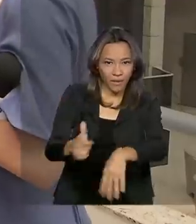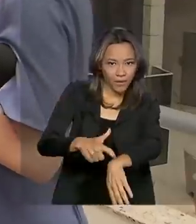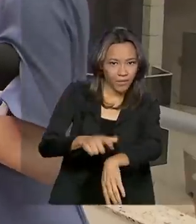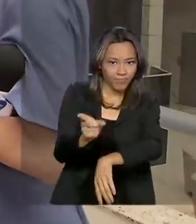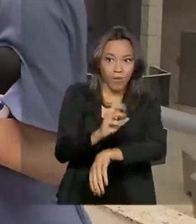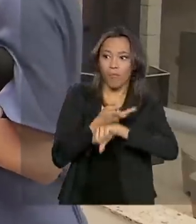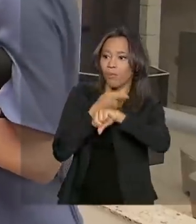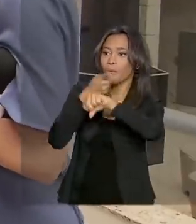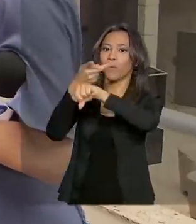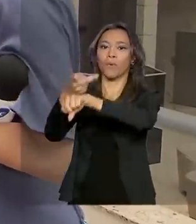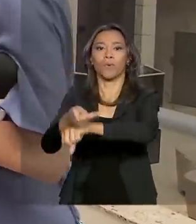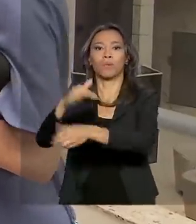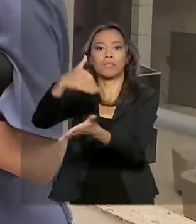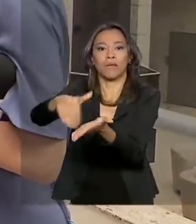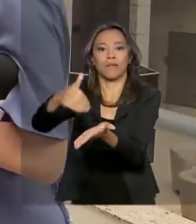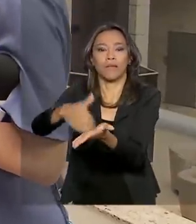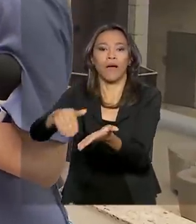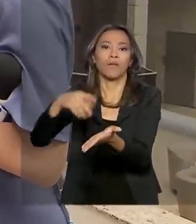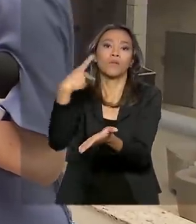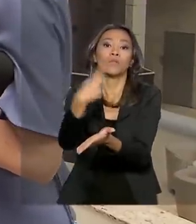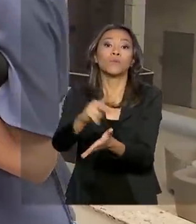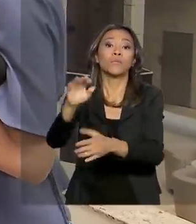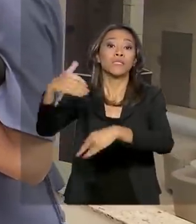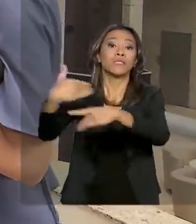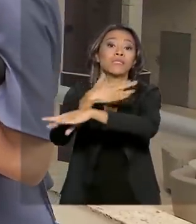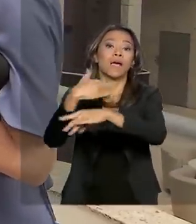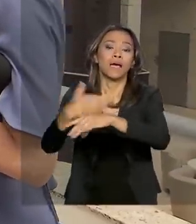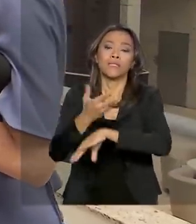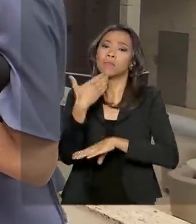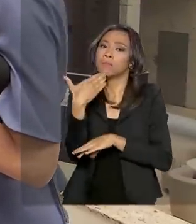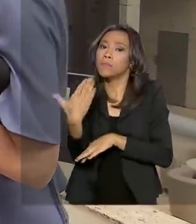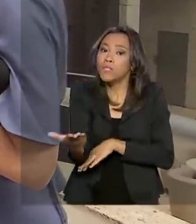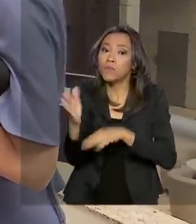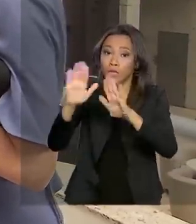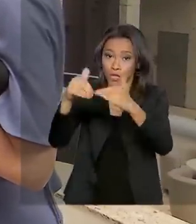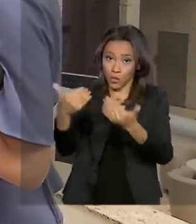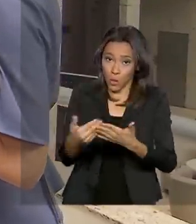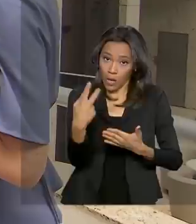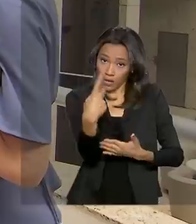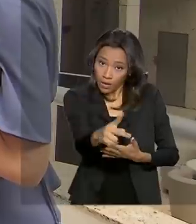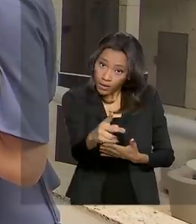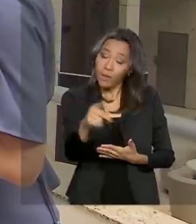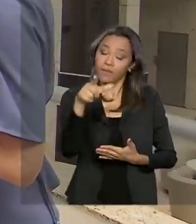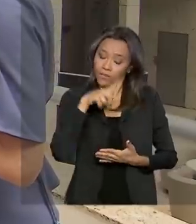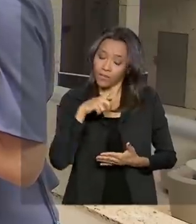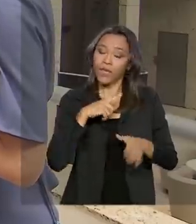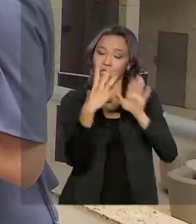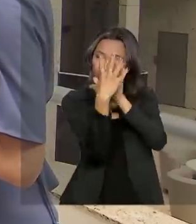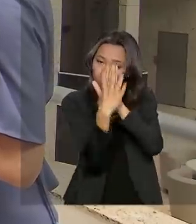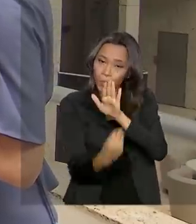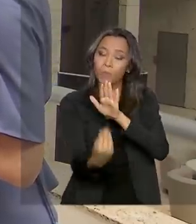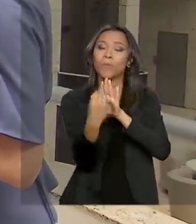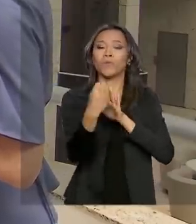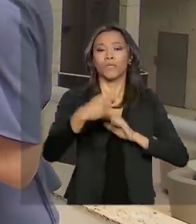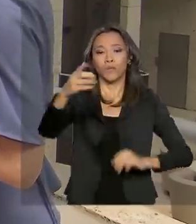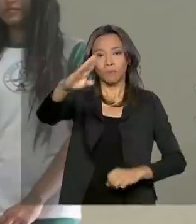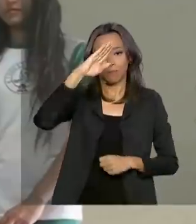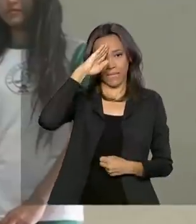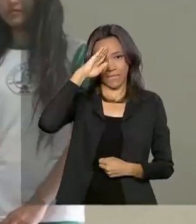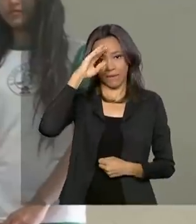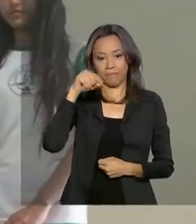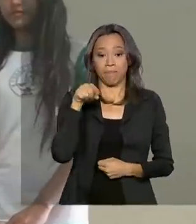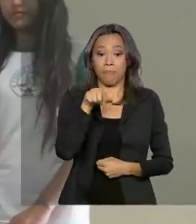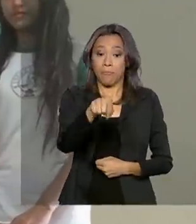procurou o secretário de educação de sua cidade e pediu que a escola que dirige ganhasse uma gestão compartilhada com os militares.